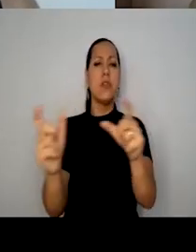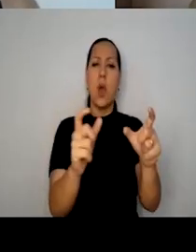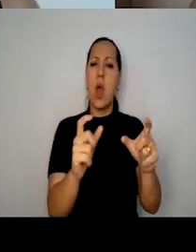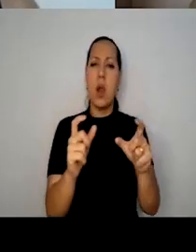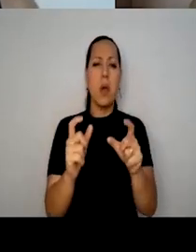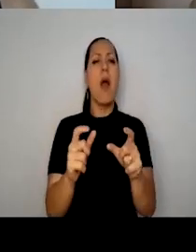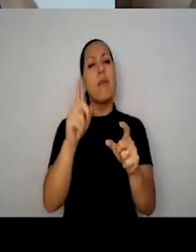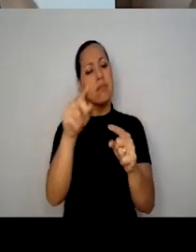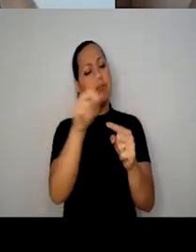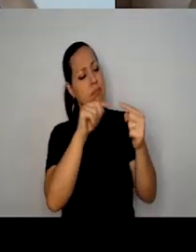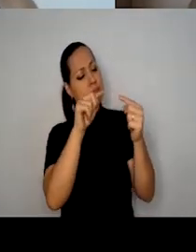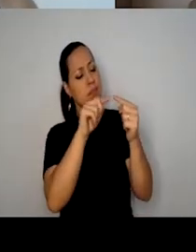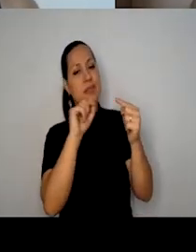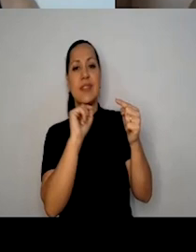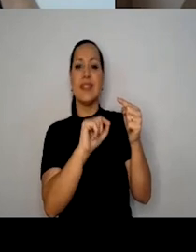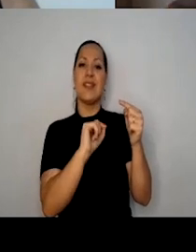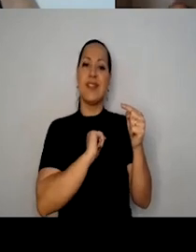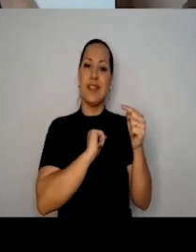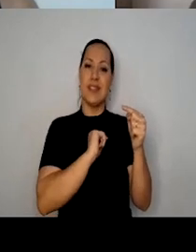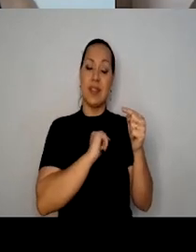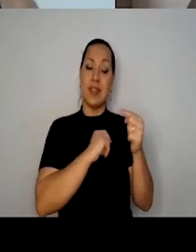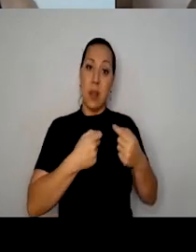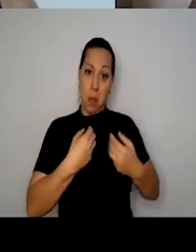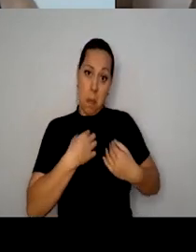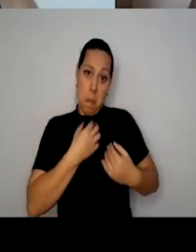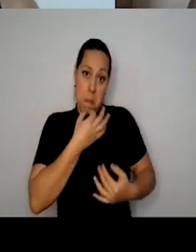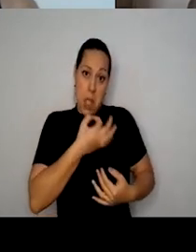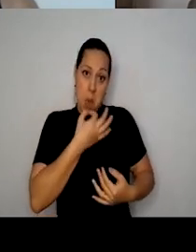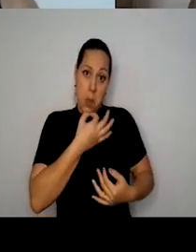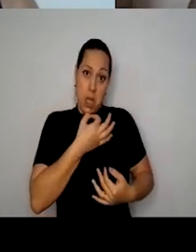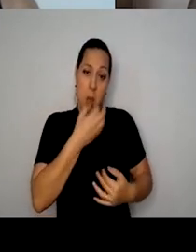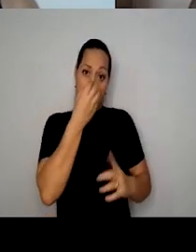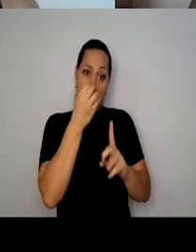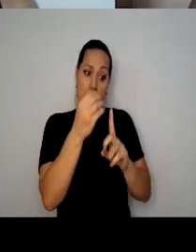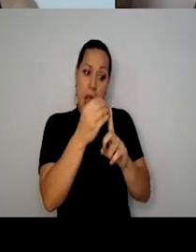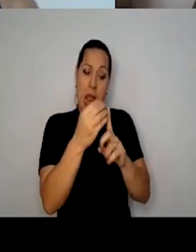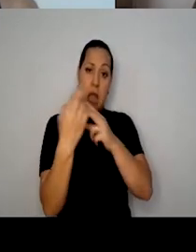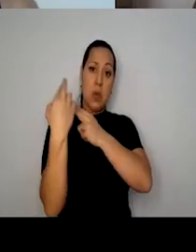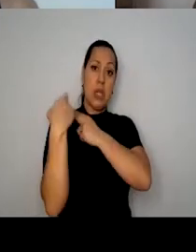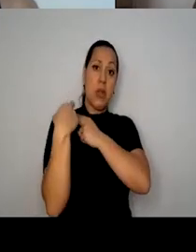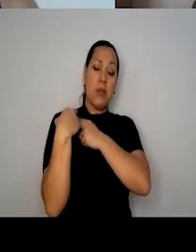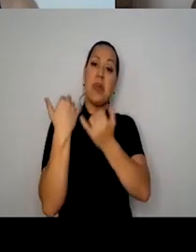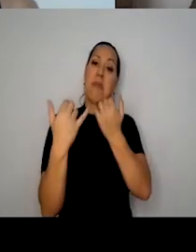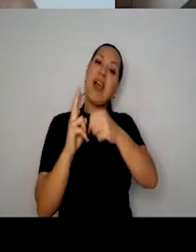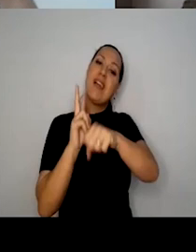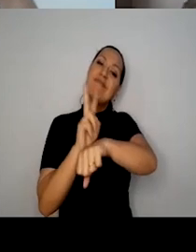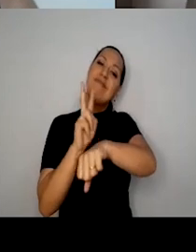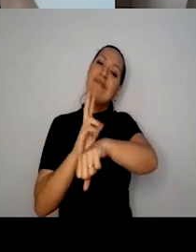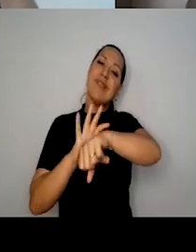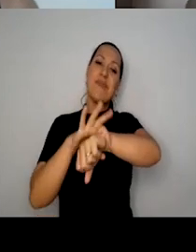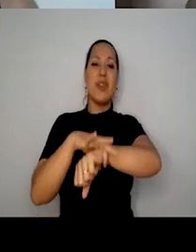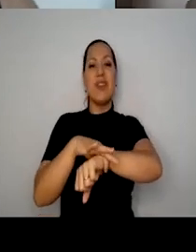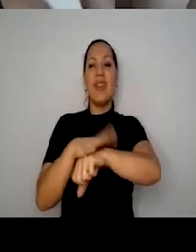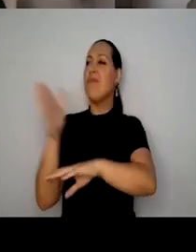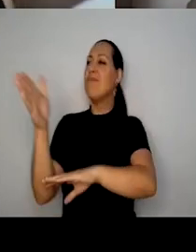tem a função de, para mim, ele tem a função de um protetor. Ele pode entrar em qualquer